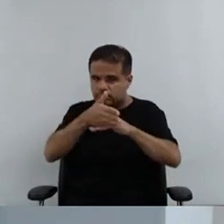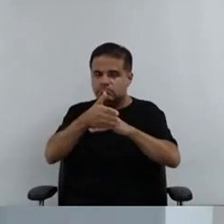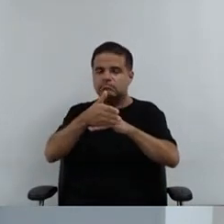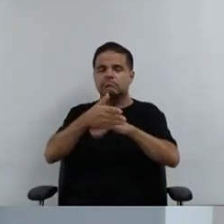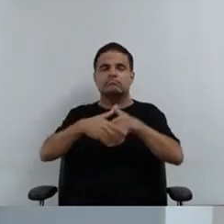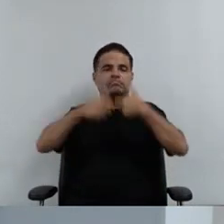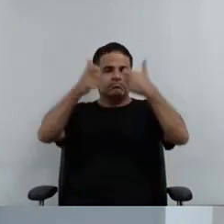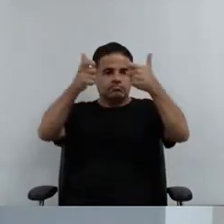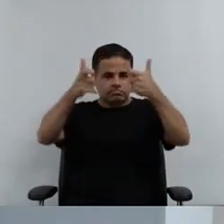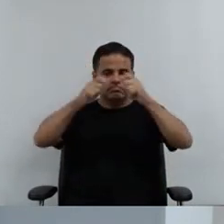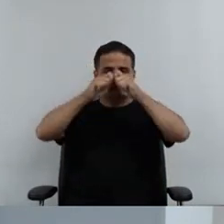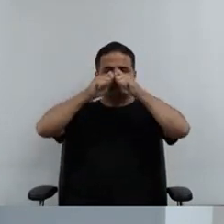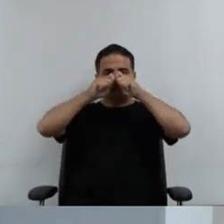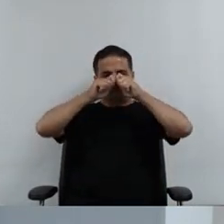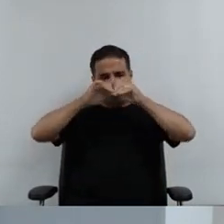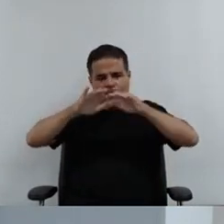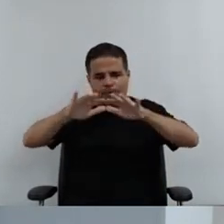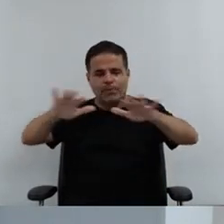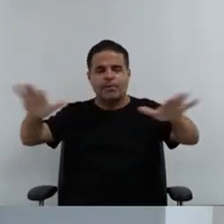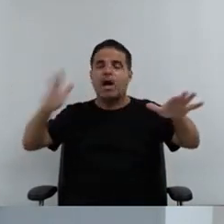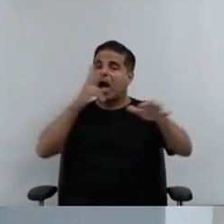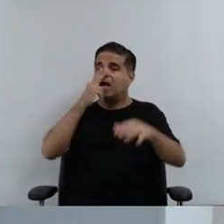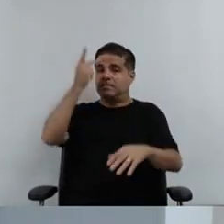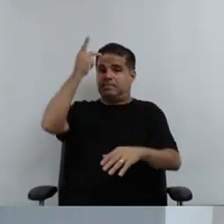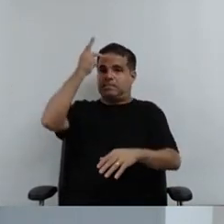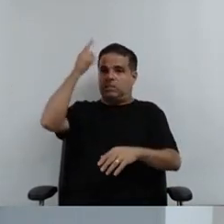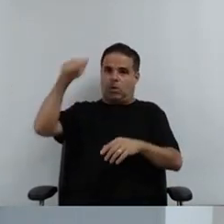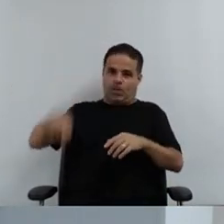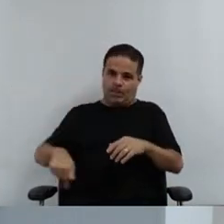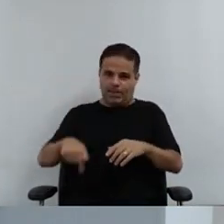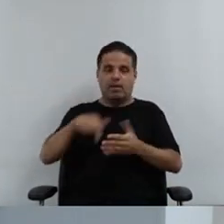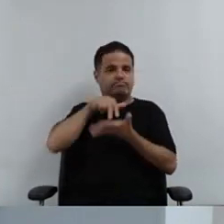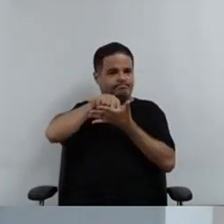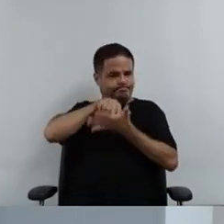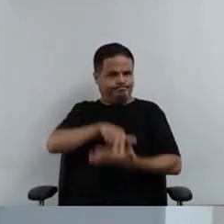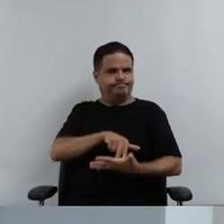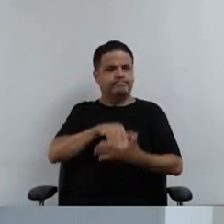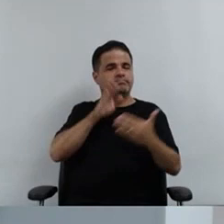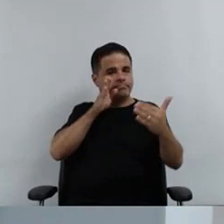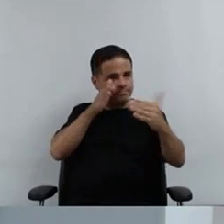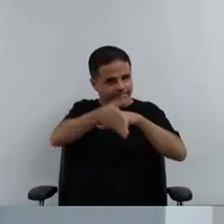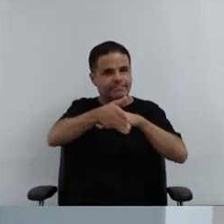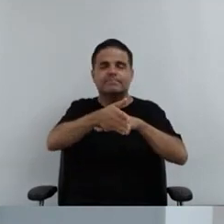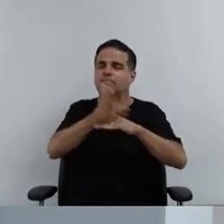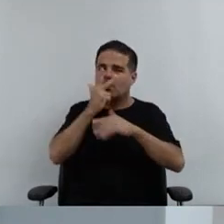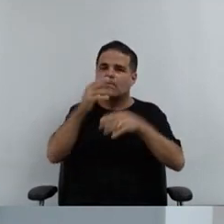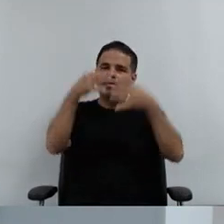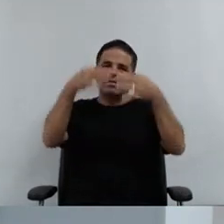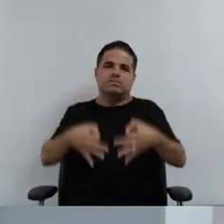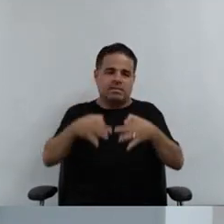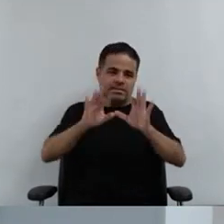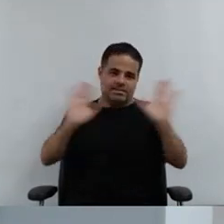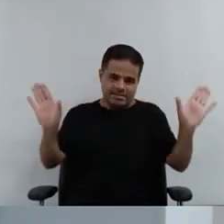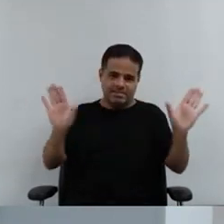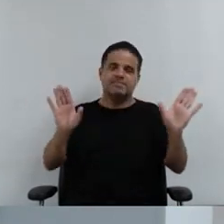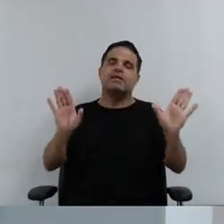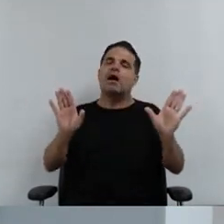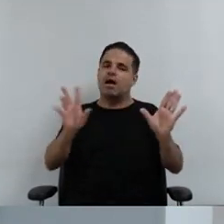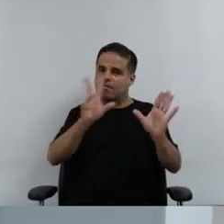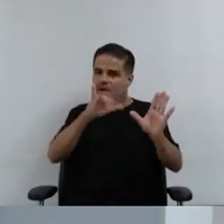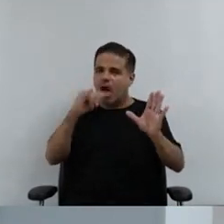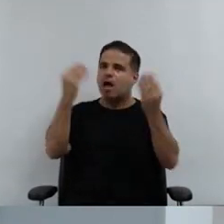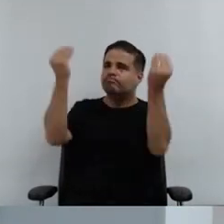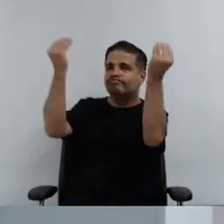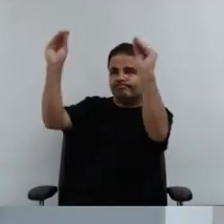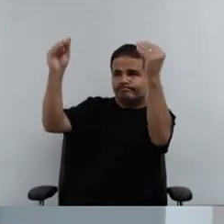instituído isso nas cidades, eu acredito que São Paulo, como ele é protagonista nessa atuação, com certeza, irá fazer essas